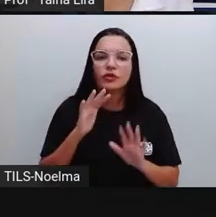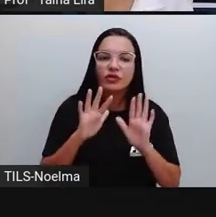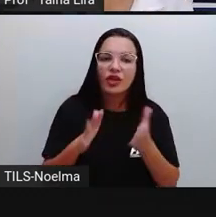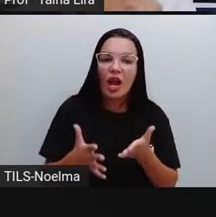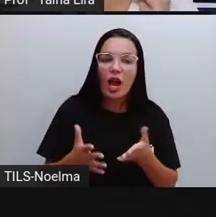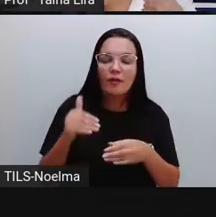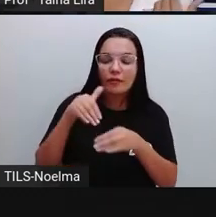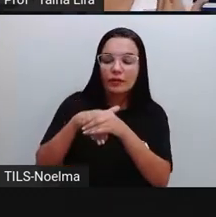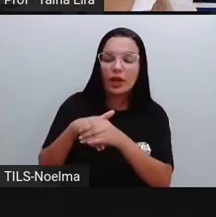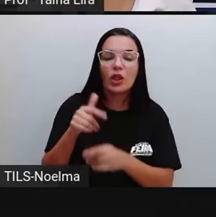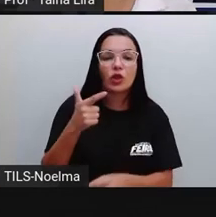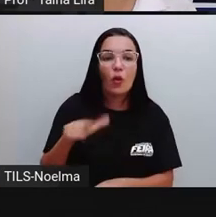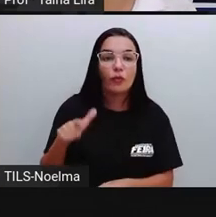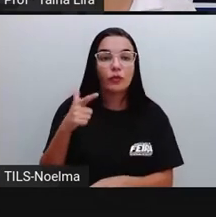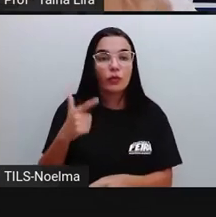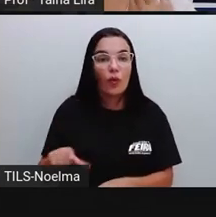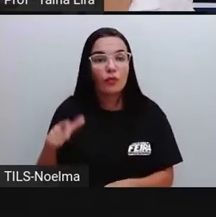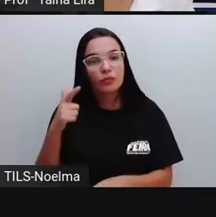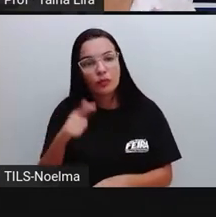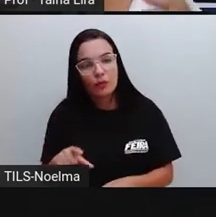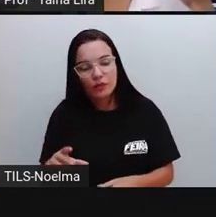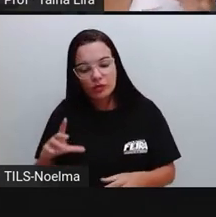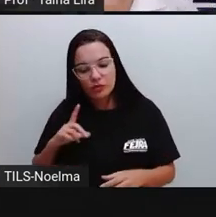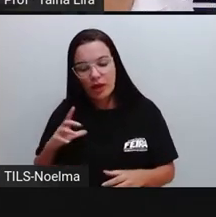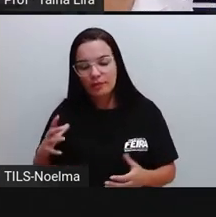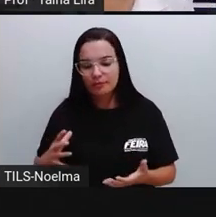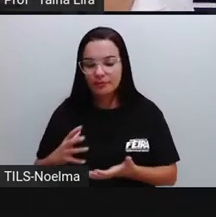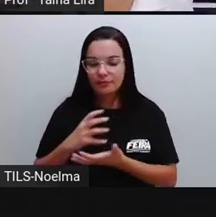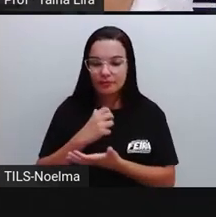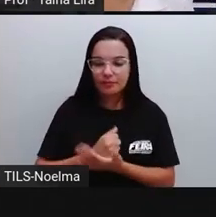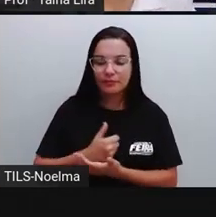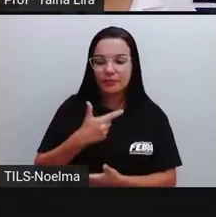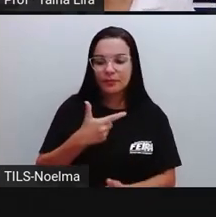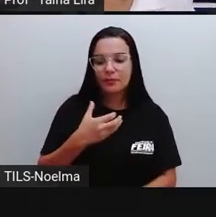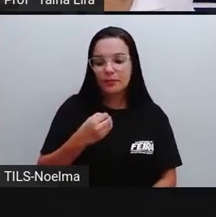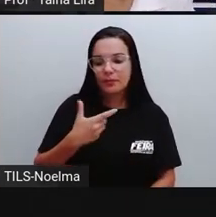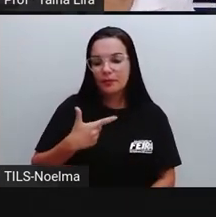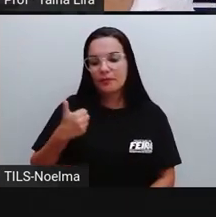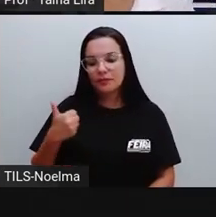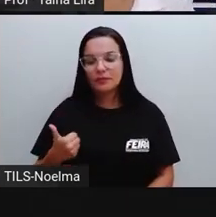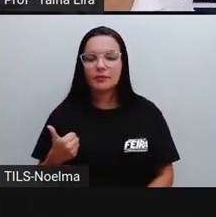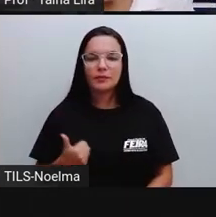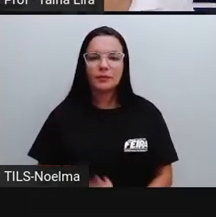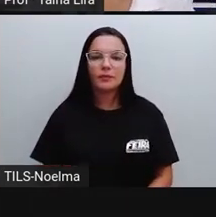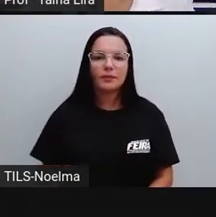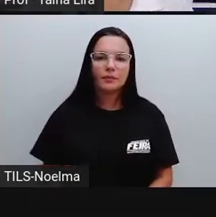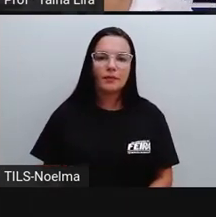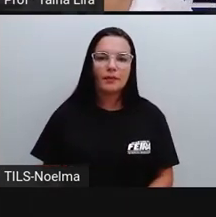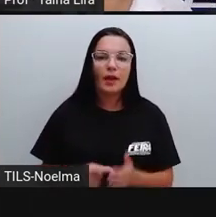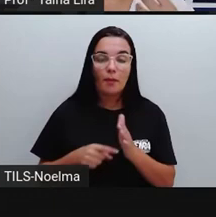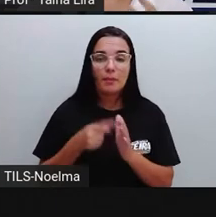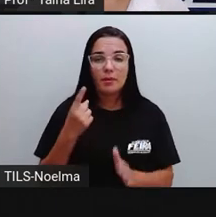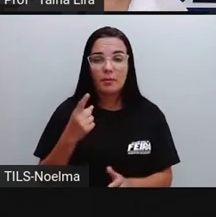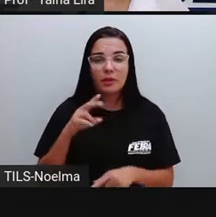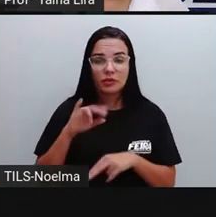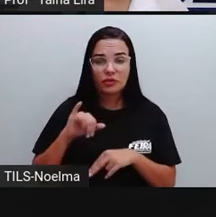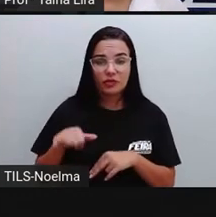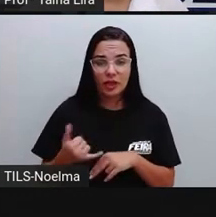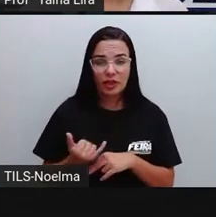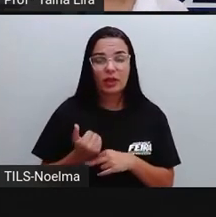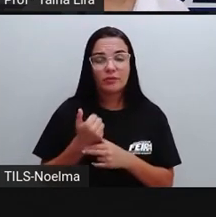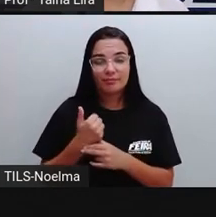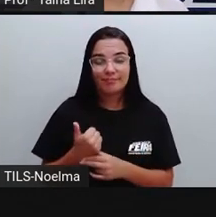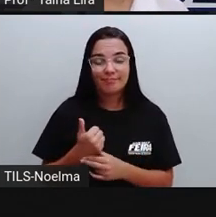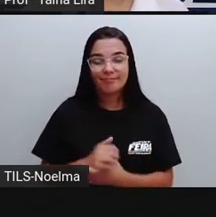ano de 2020 e tomaram posse agora no ano de 2021, no dia 1º de janeiro, tá